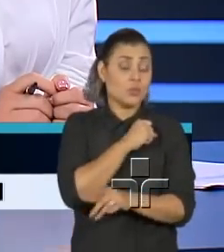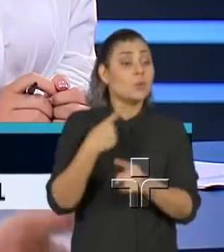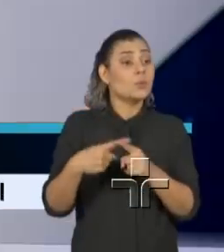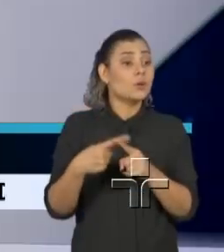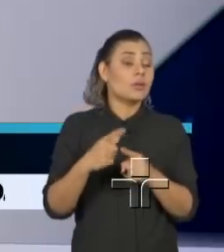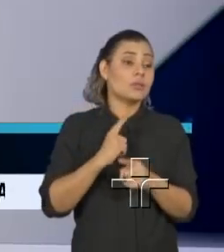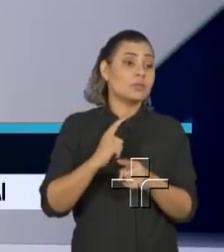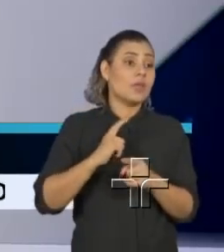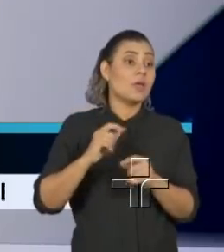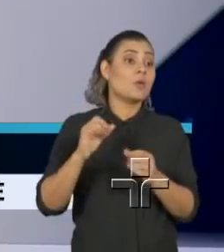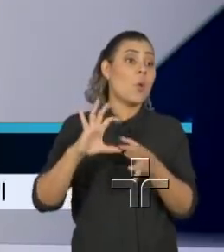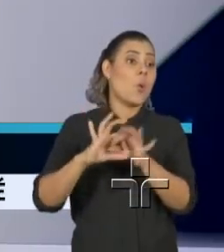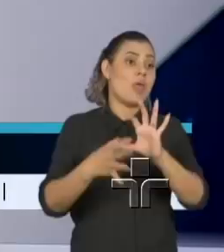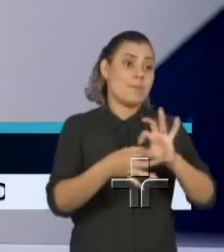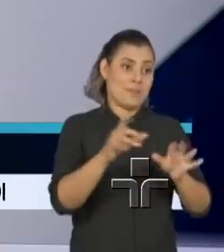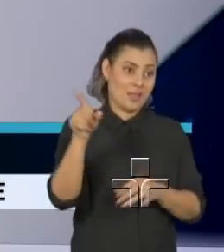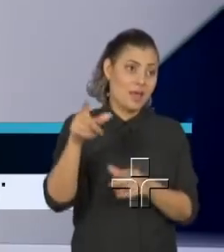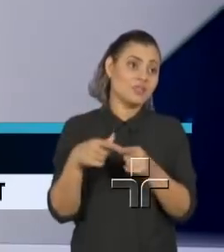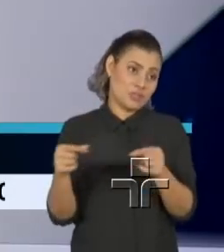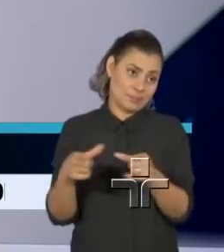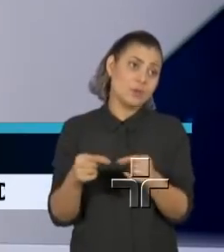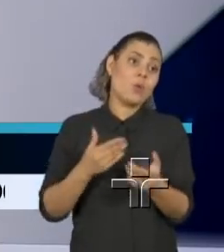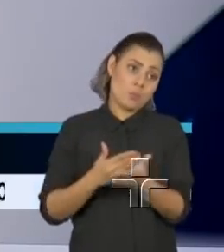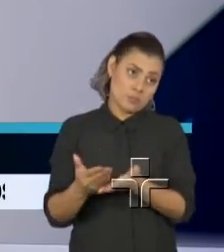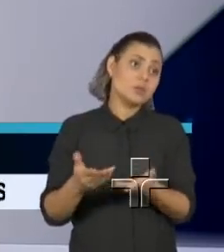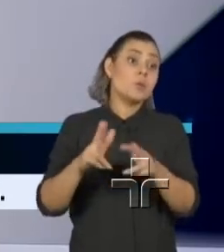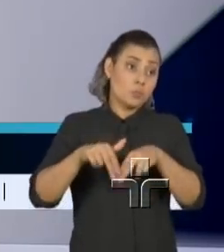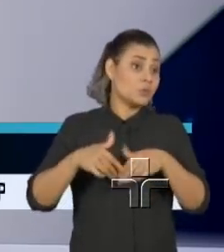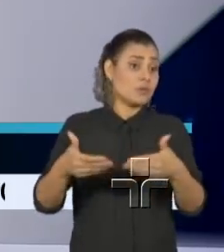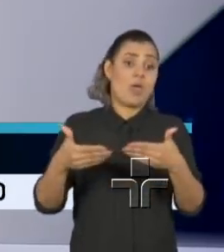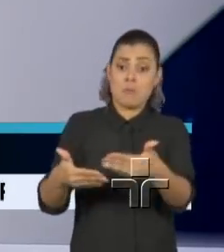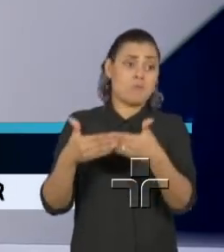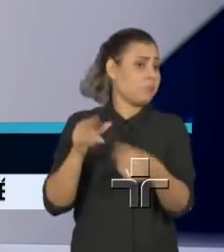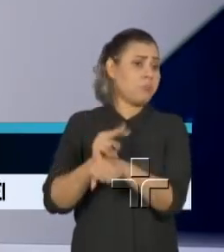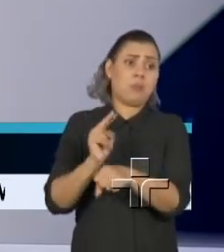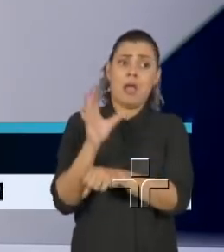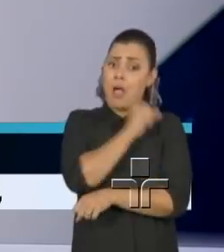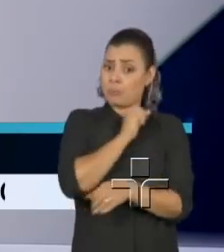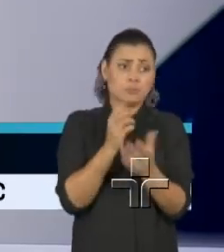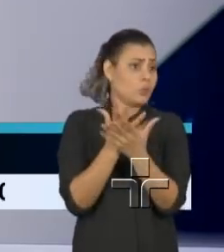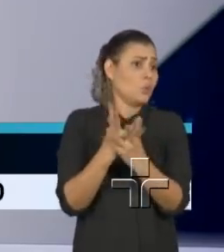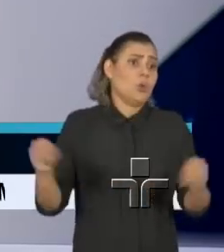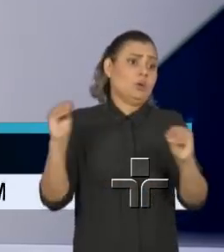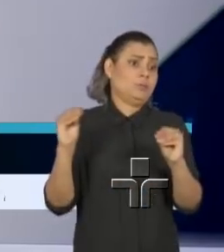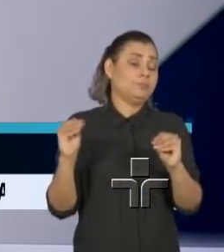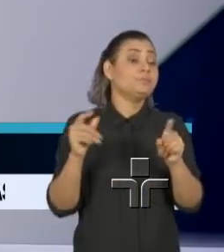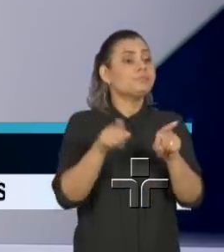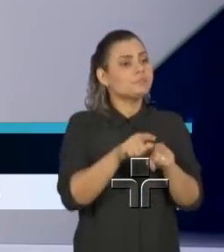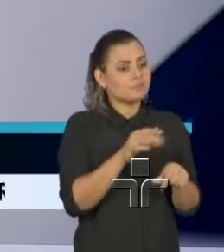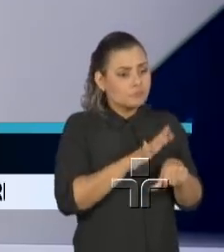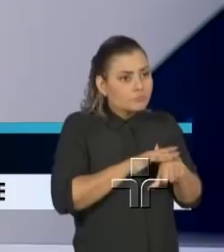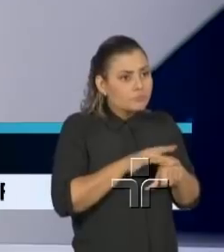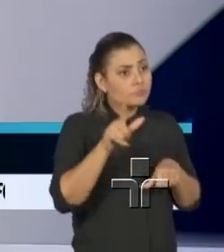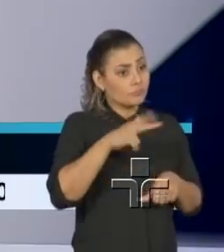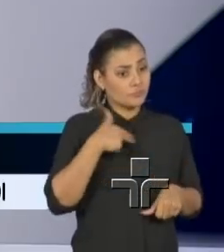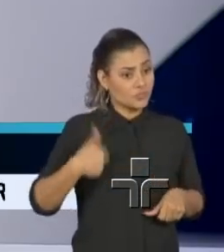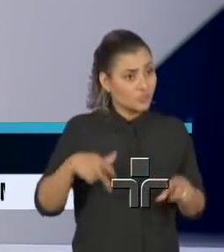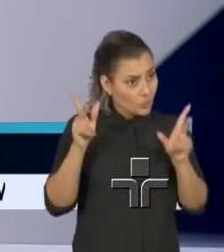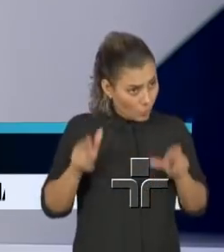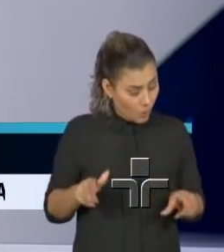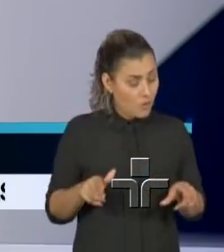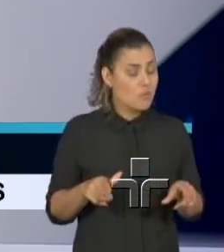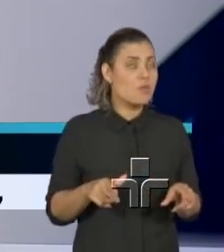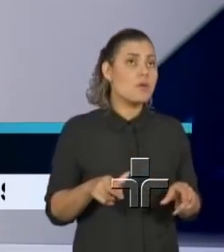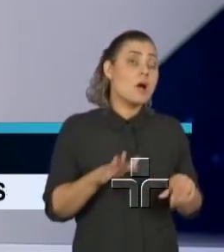uma Olimpíada que está começando. E essa doença, normalmente, como está acontecendo na China, ela vai ter,